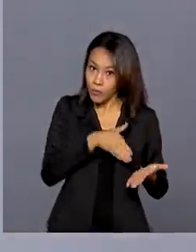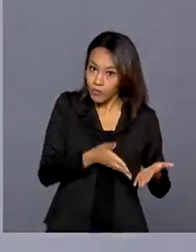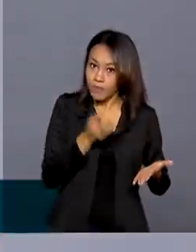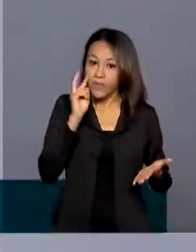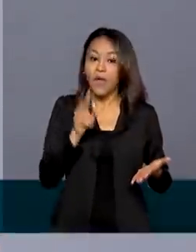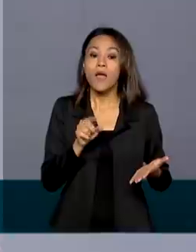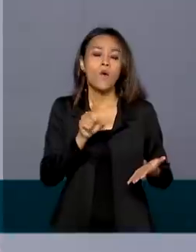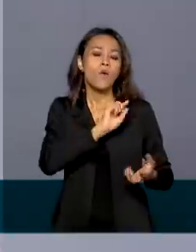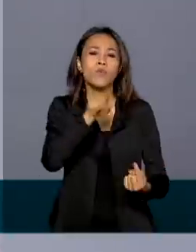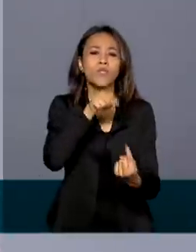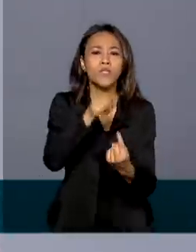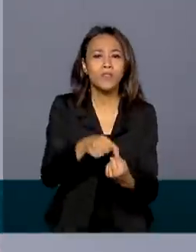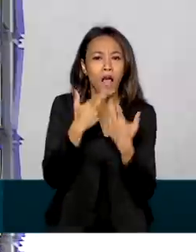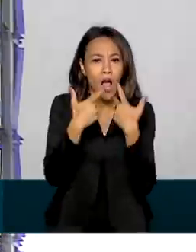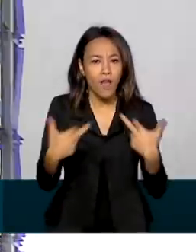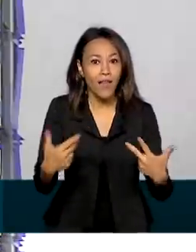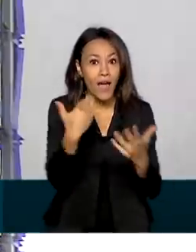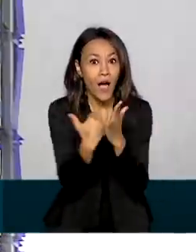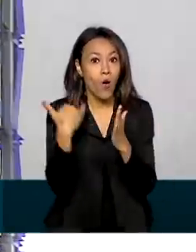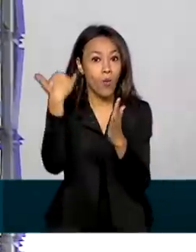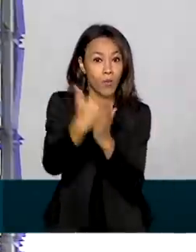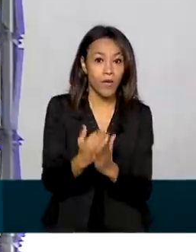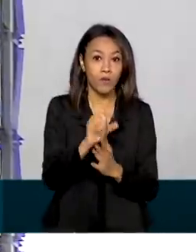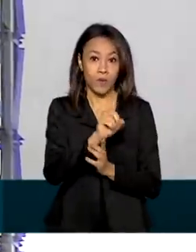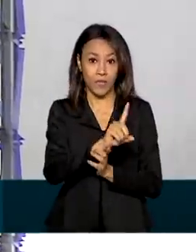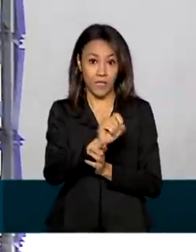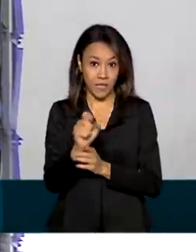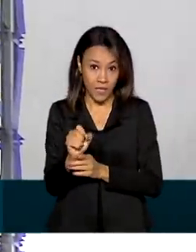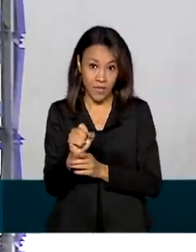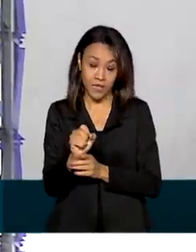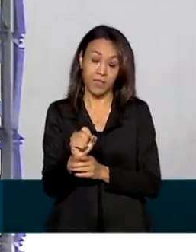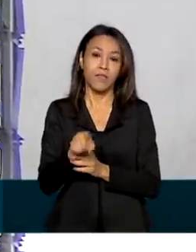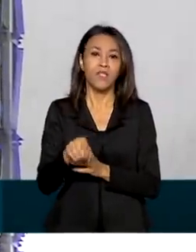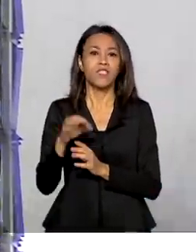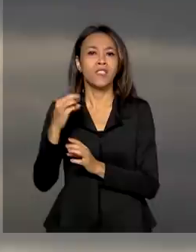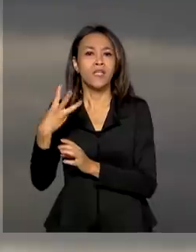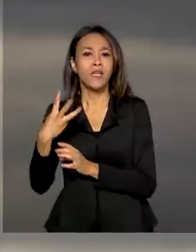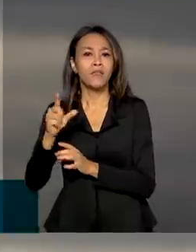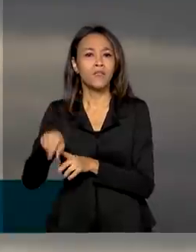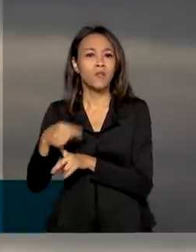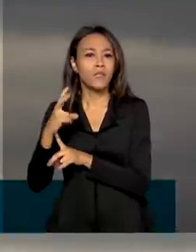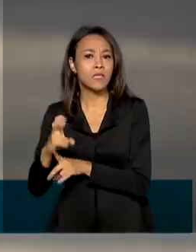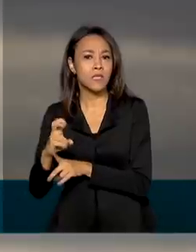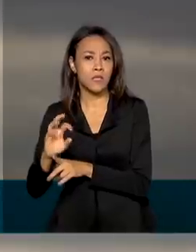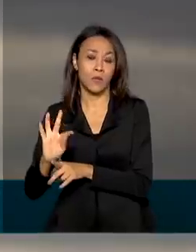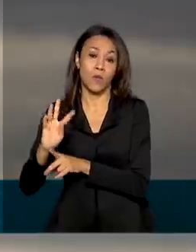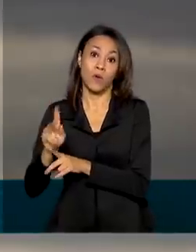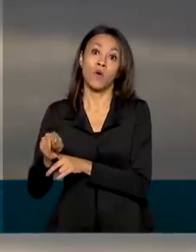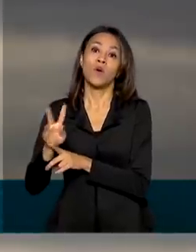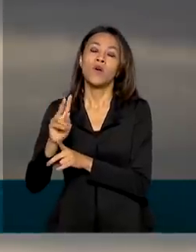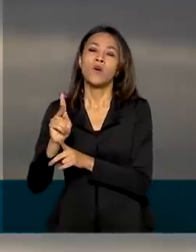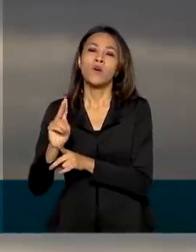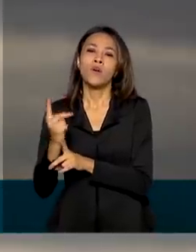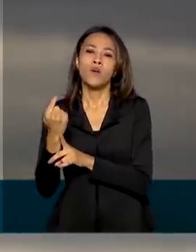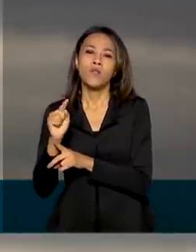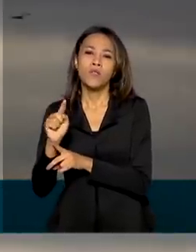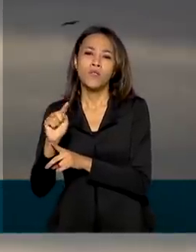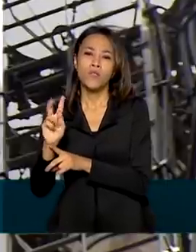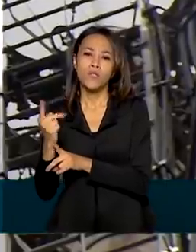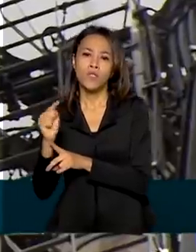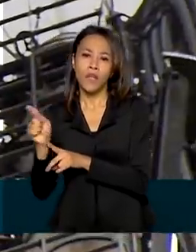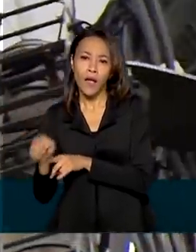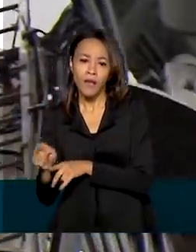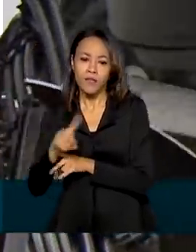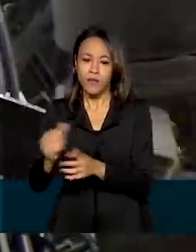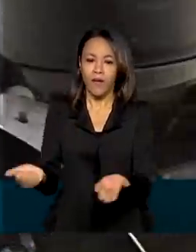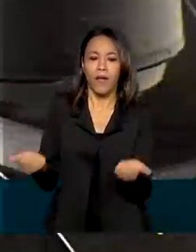o aumento de 100 MHz na faixa de 3,5 GHz, que vai incluir as prestadoras de pequeno porte